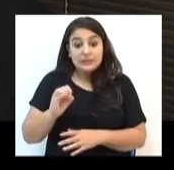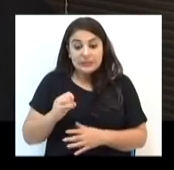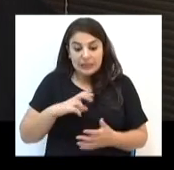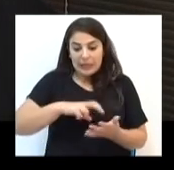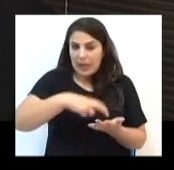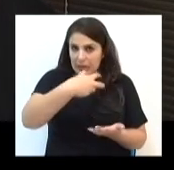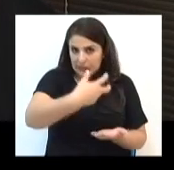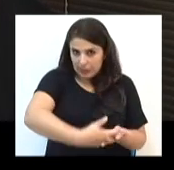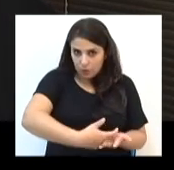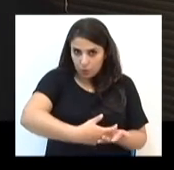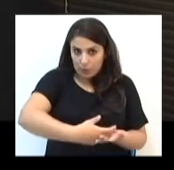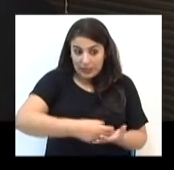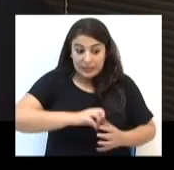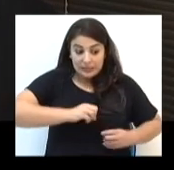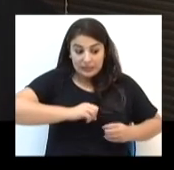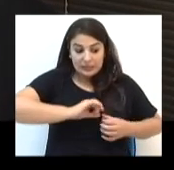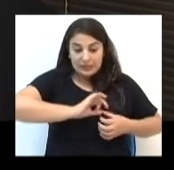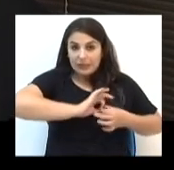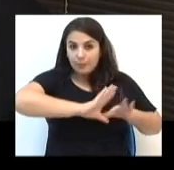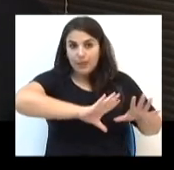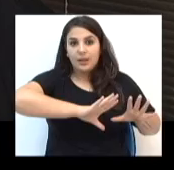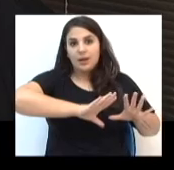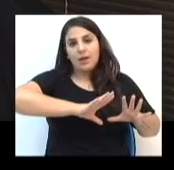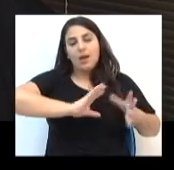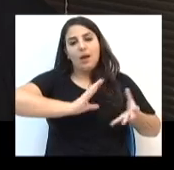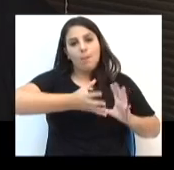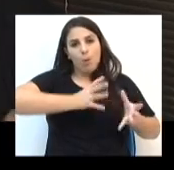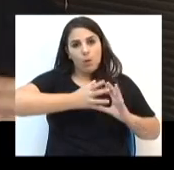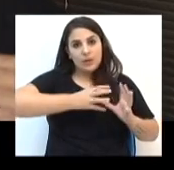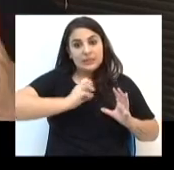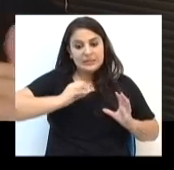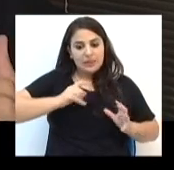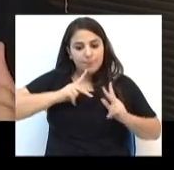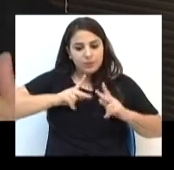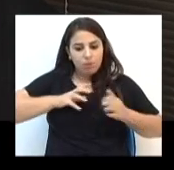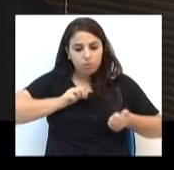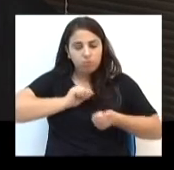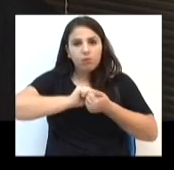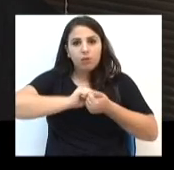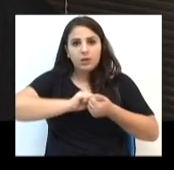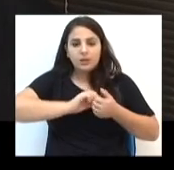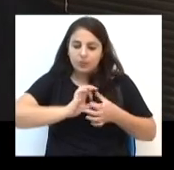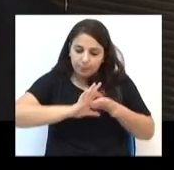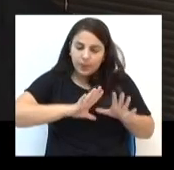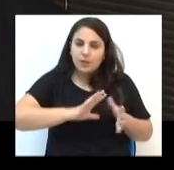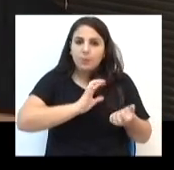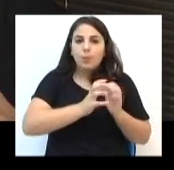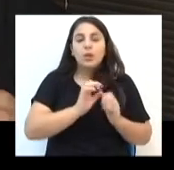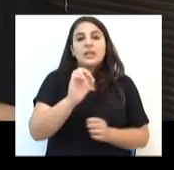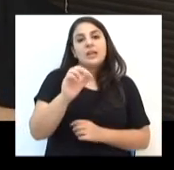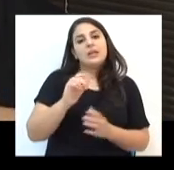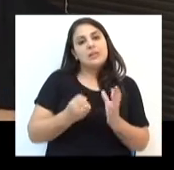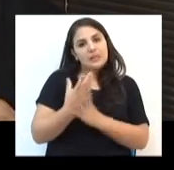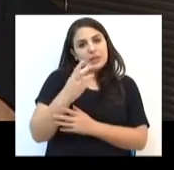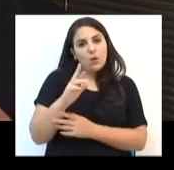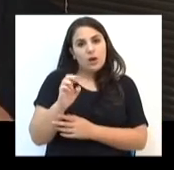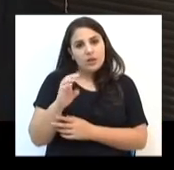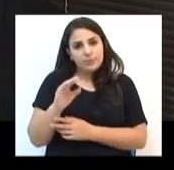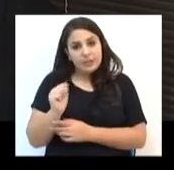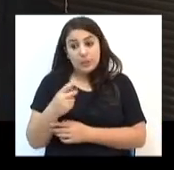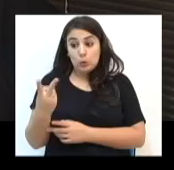cair, ele tem que disponibilizar a bola. E quem derrubou também tem que soltar. E aí você forma um huck. O que é o huck? São duas pessoas